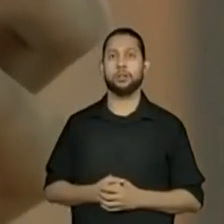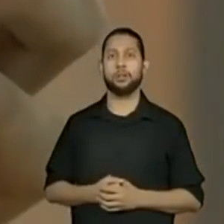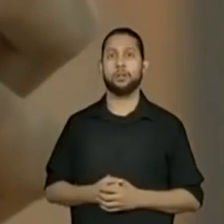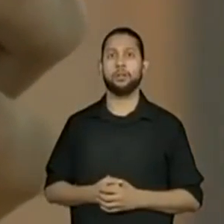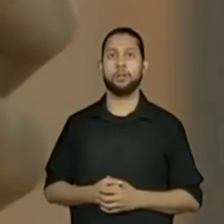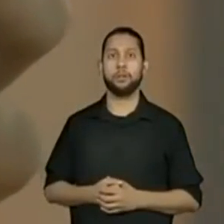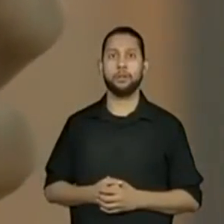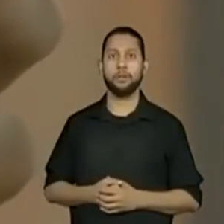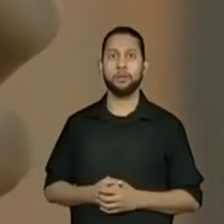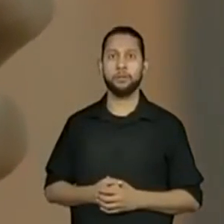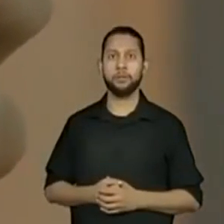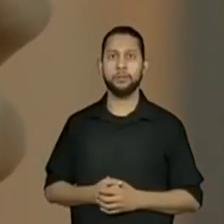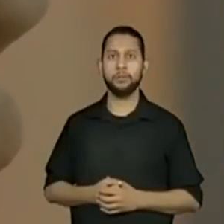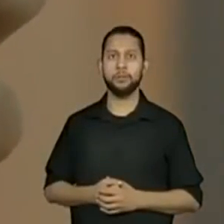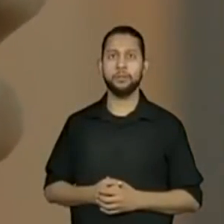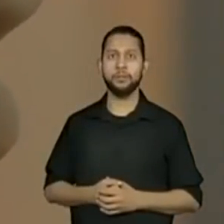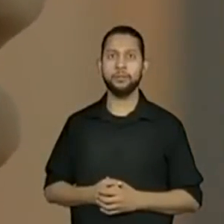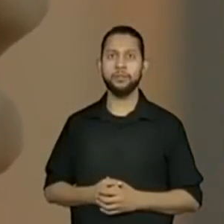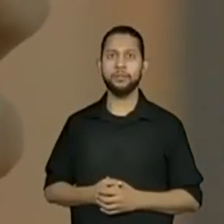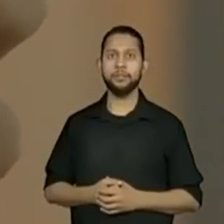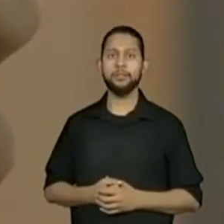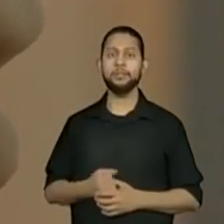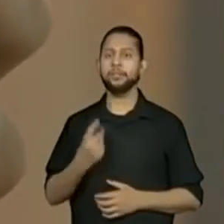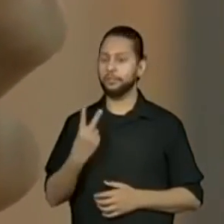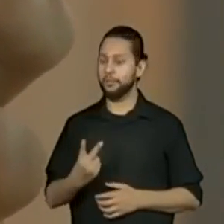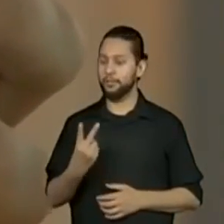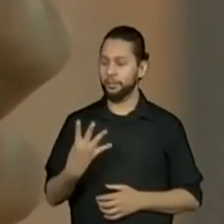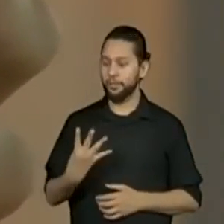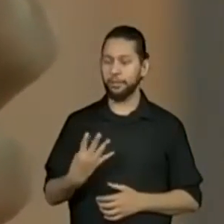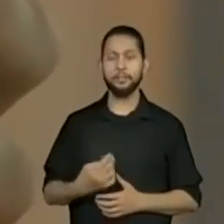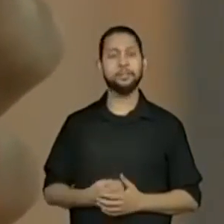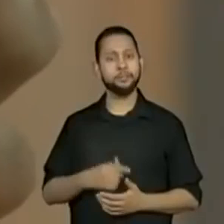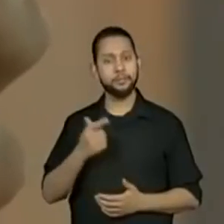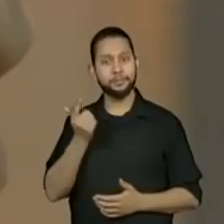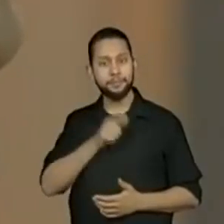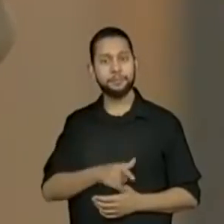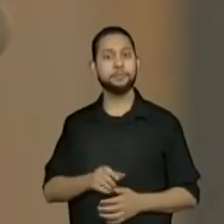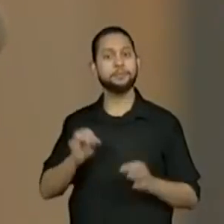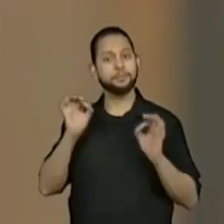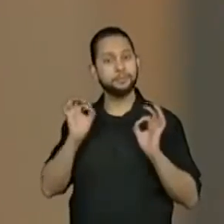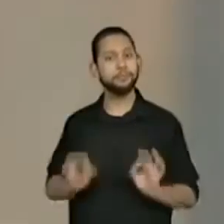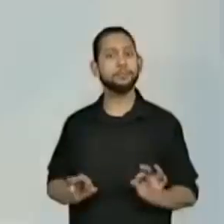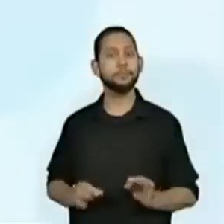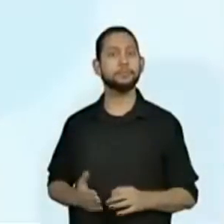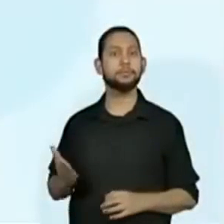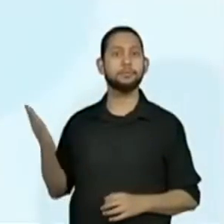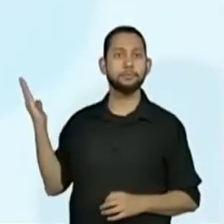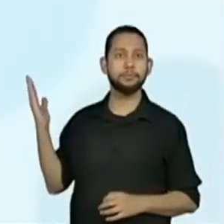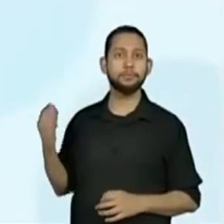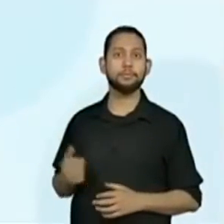8. Vamos ver no que resultou. 24.